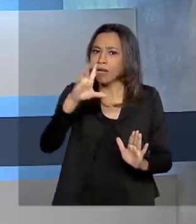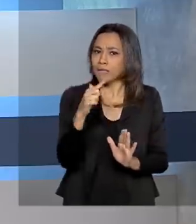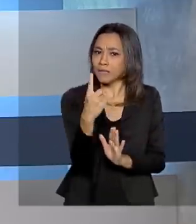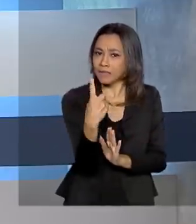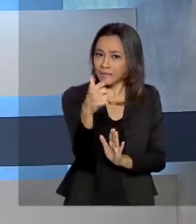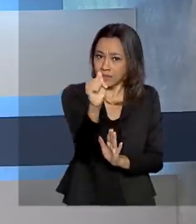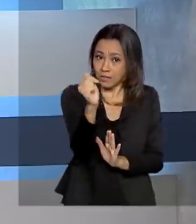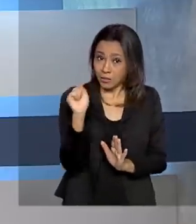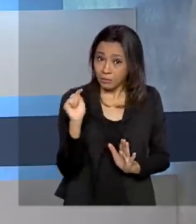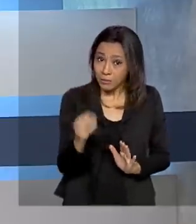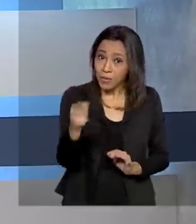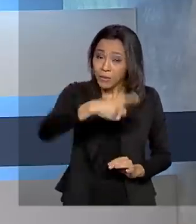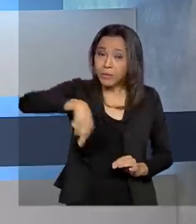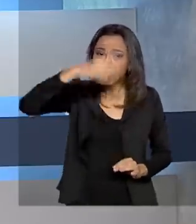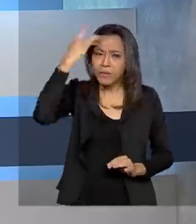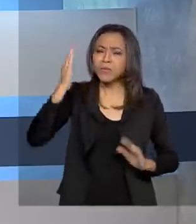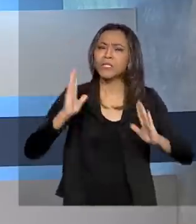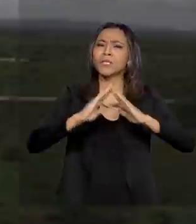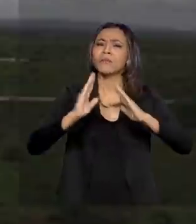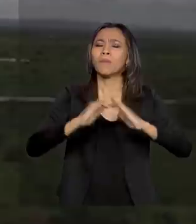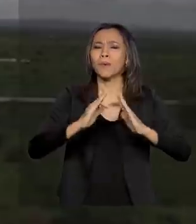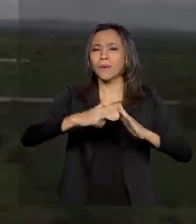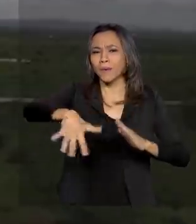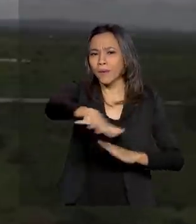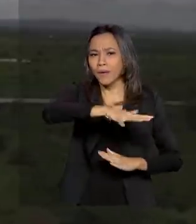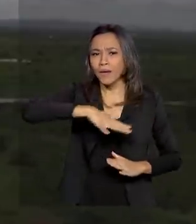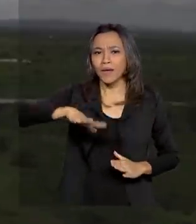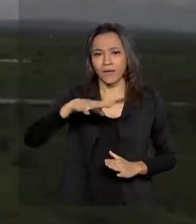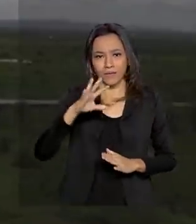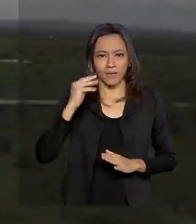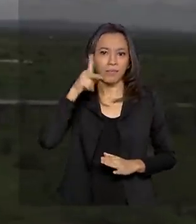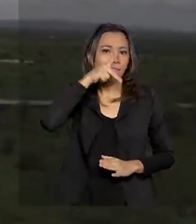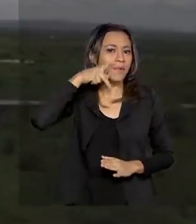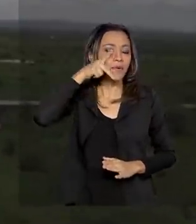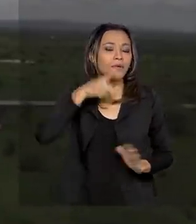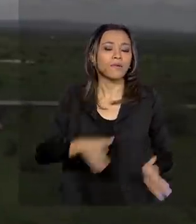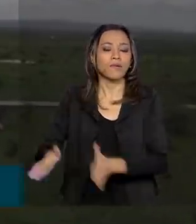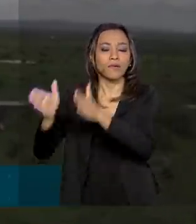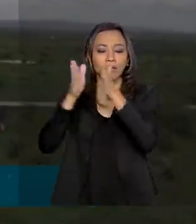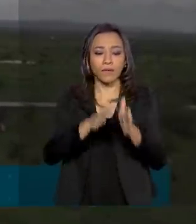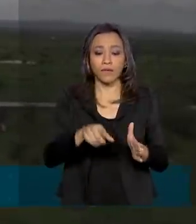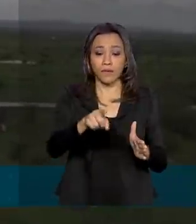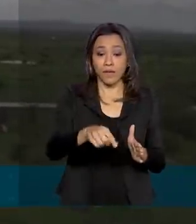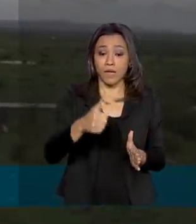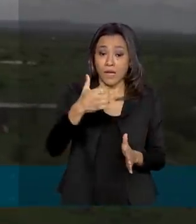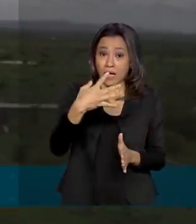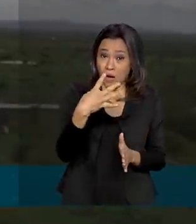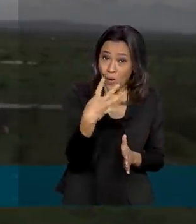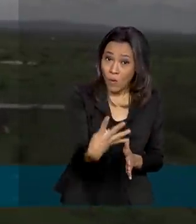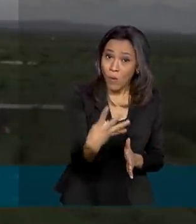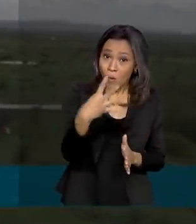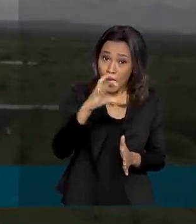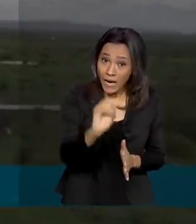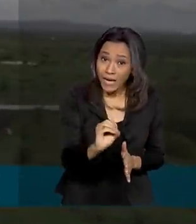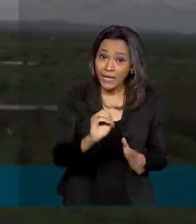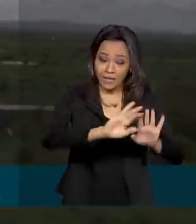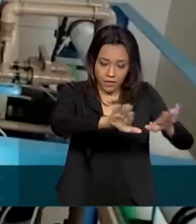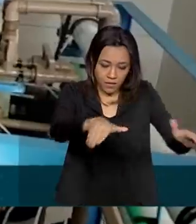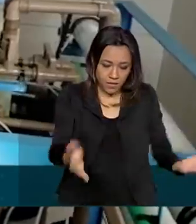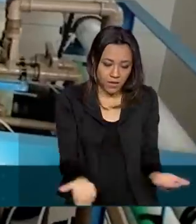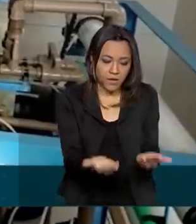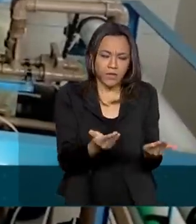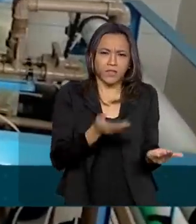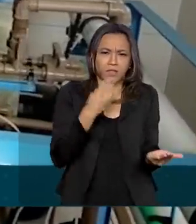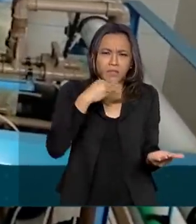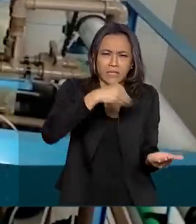pessoas do sertão paraibano. Com a inauguração dos 40 dessalinizadores em Itatuba, Paraíba,